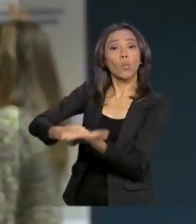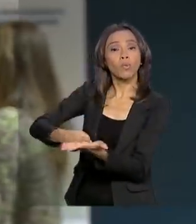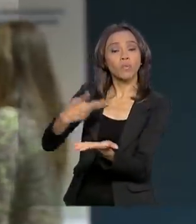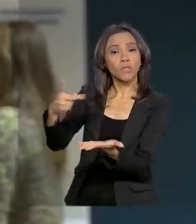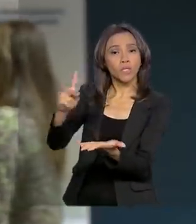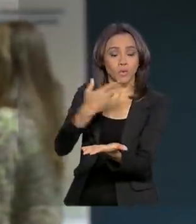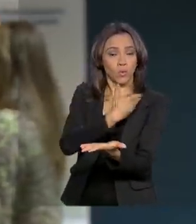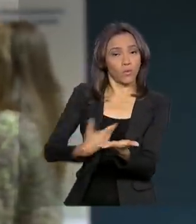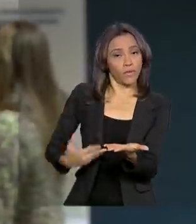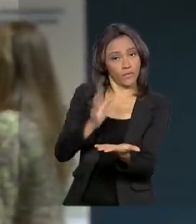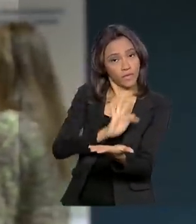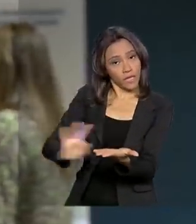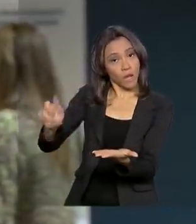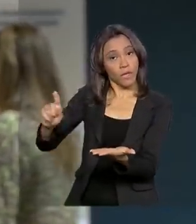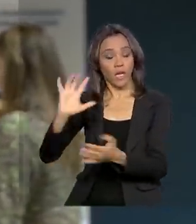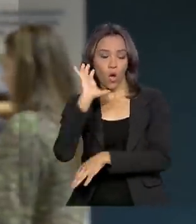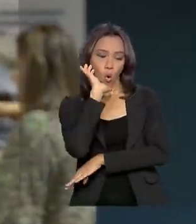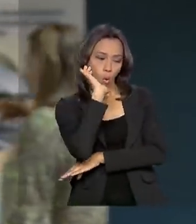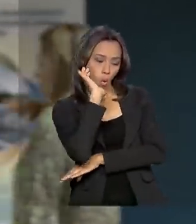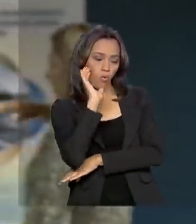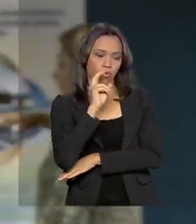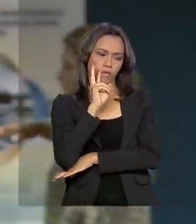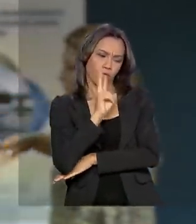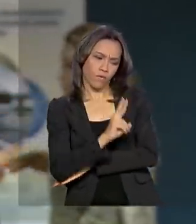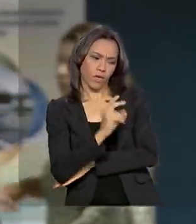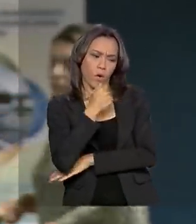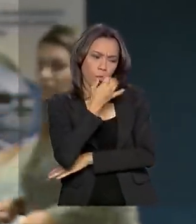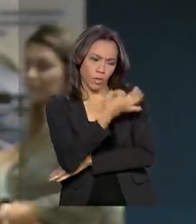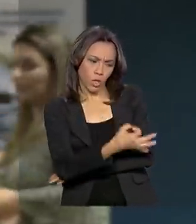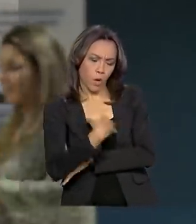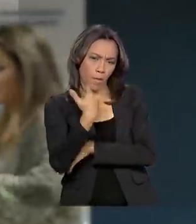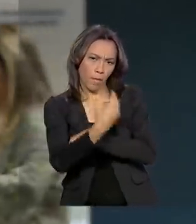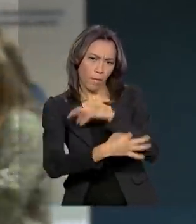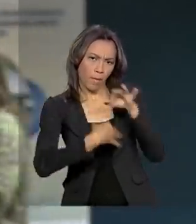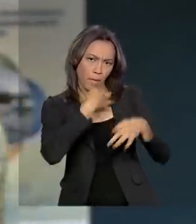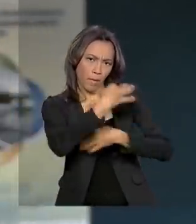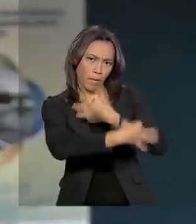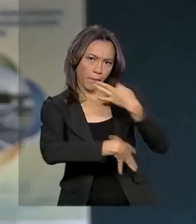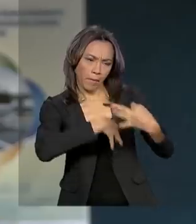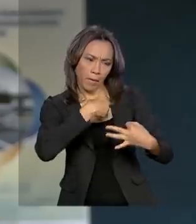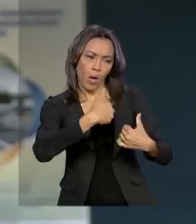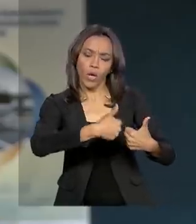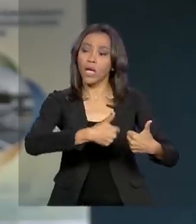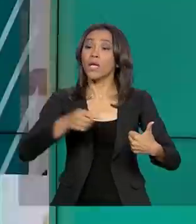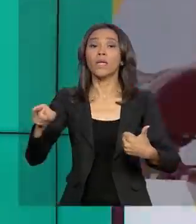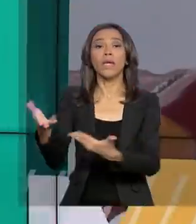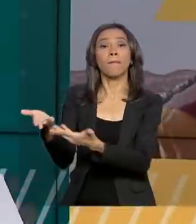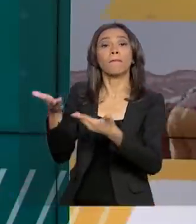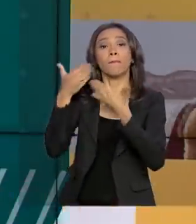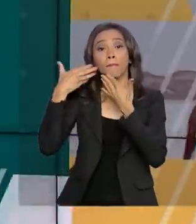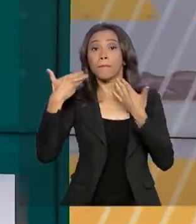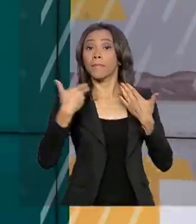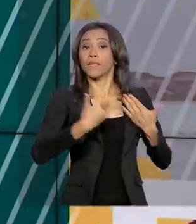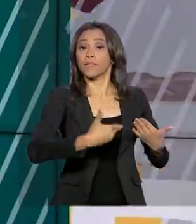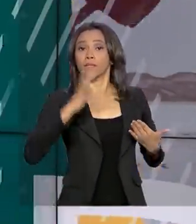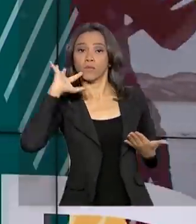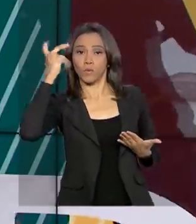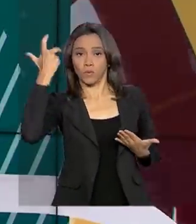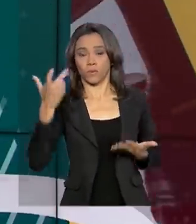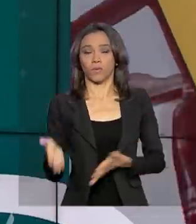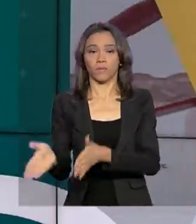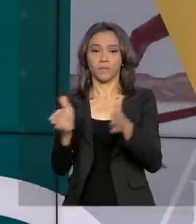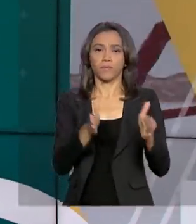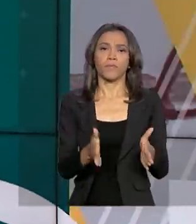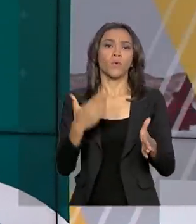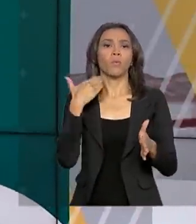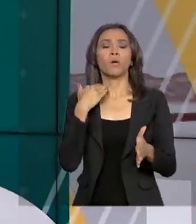que ouve as particularidades, ouve os interesses e apresenta soluções. E o BNDES